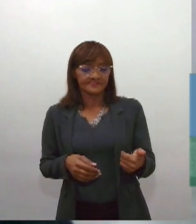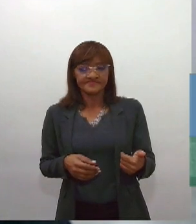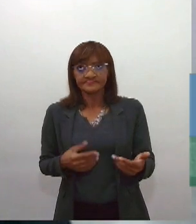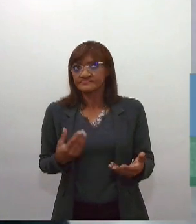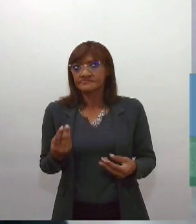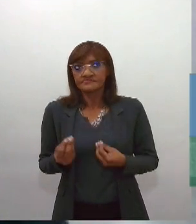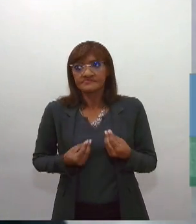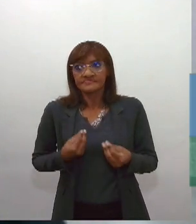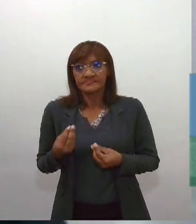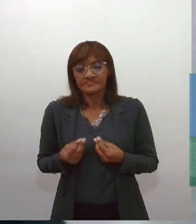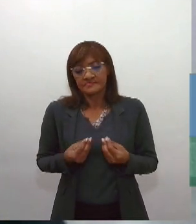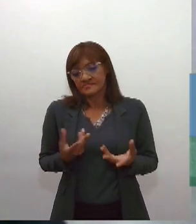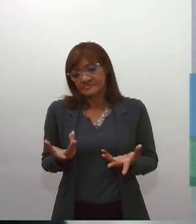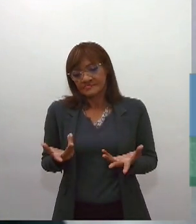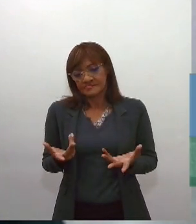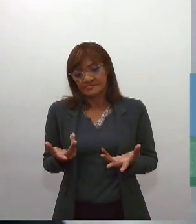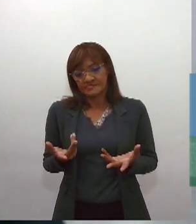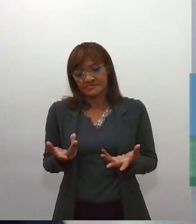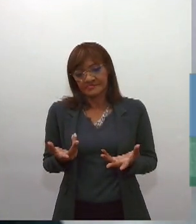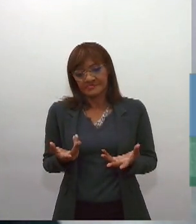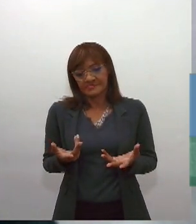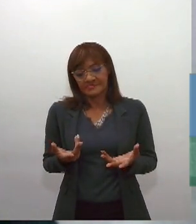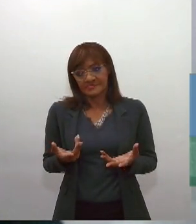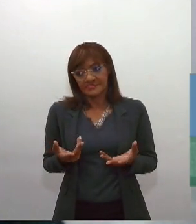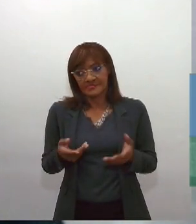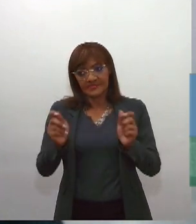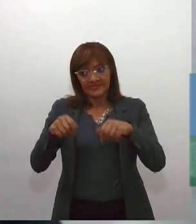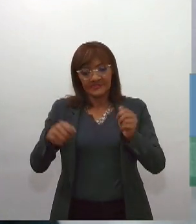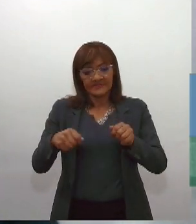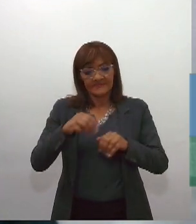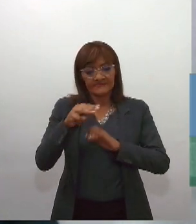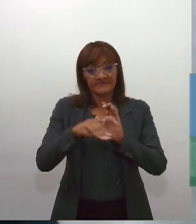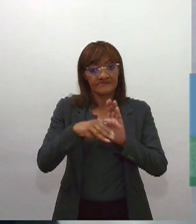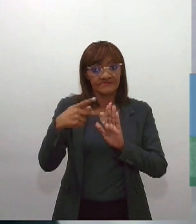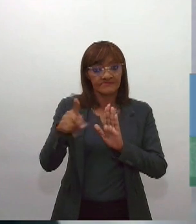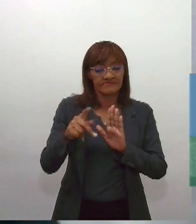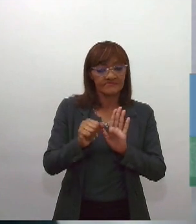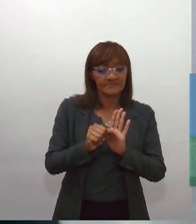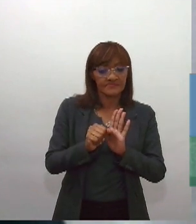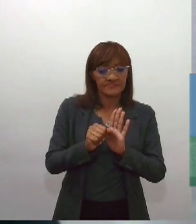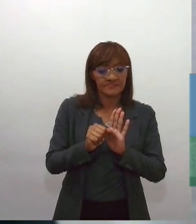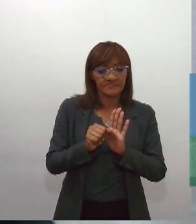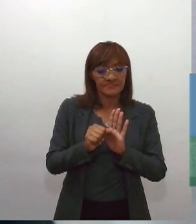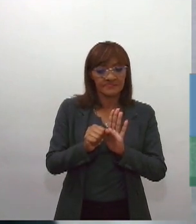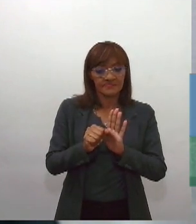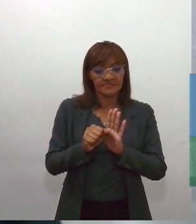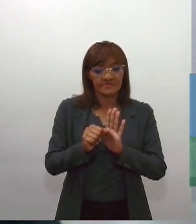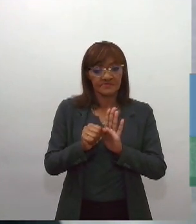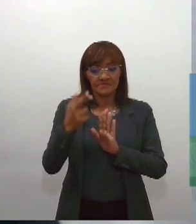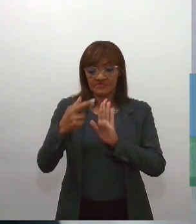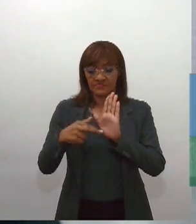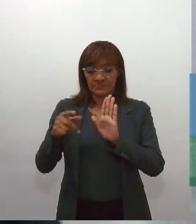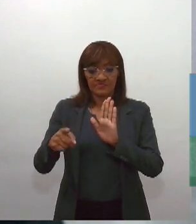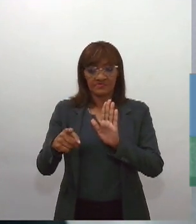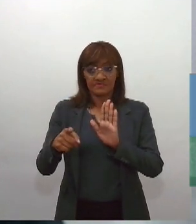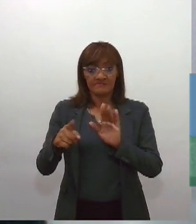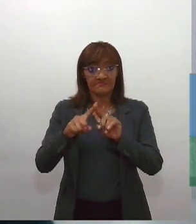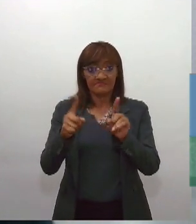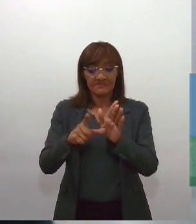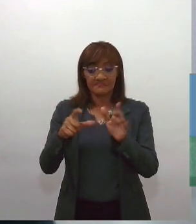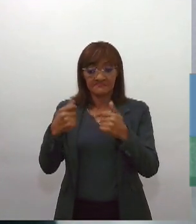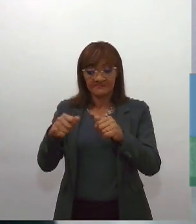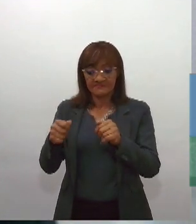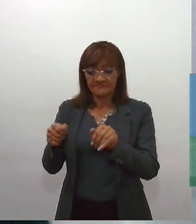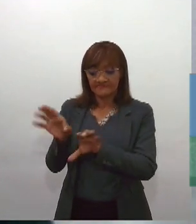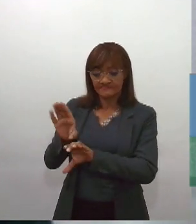eu digo medidas cautelares, mesmo quando você tem medidas cautelares, ela tem que ser feita de maneira colegiada. Para